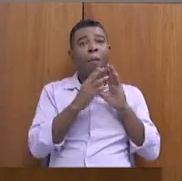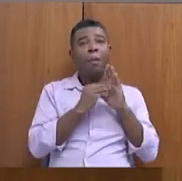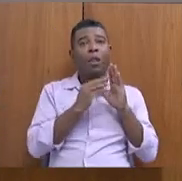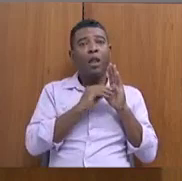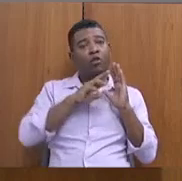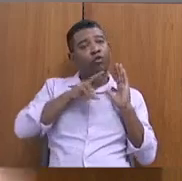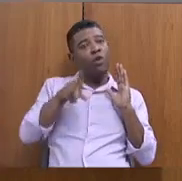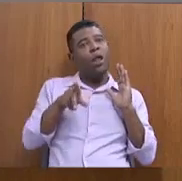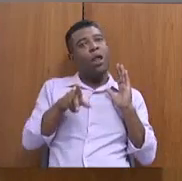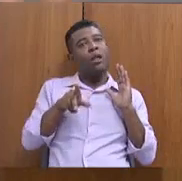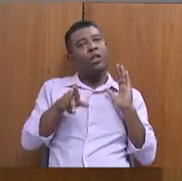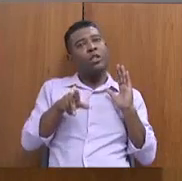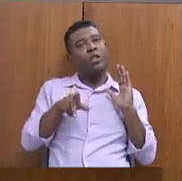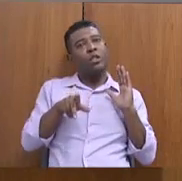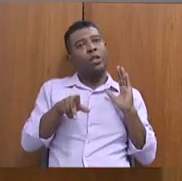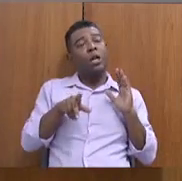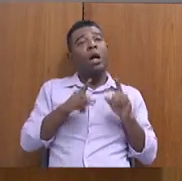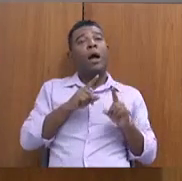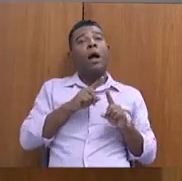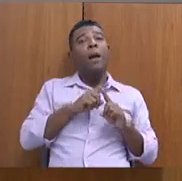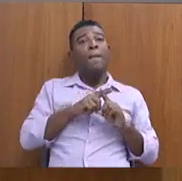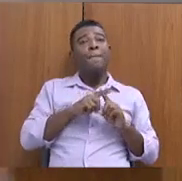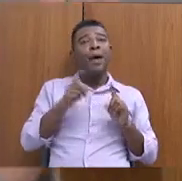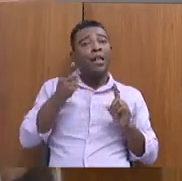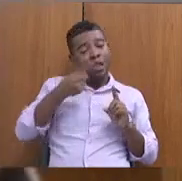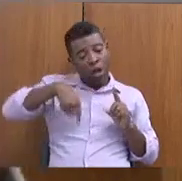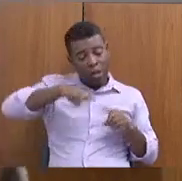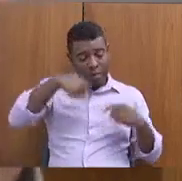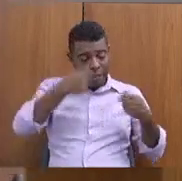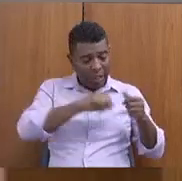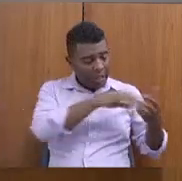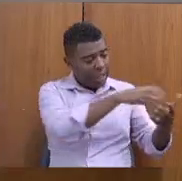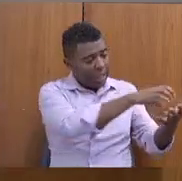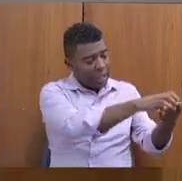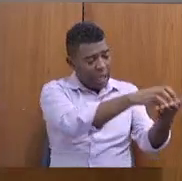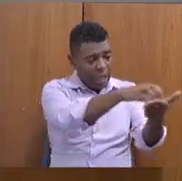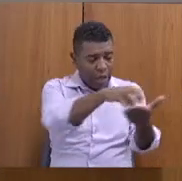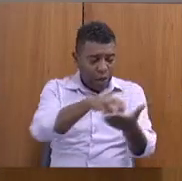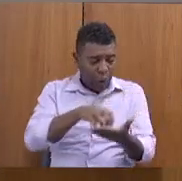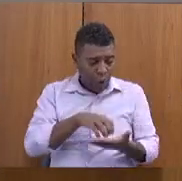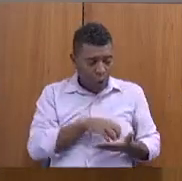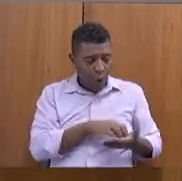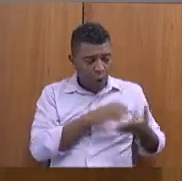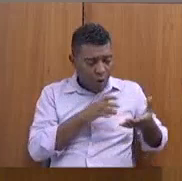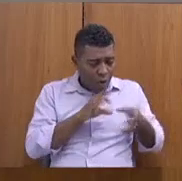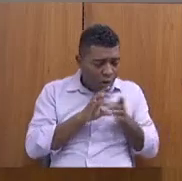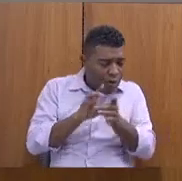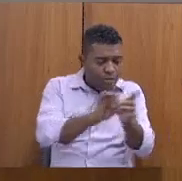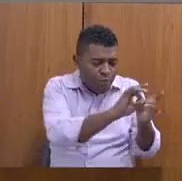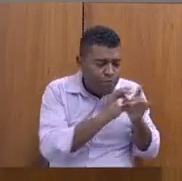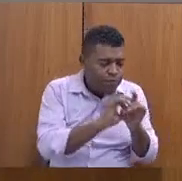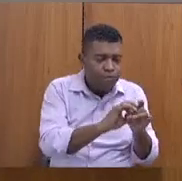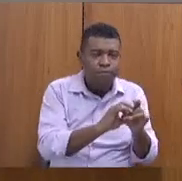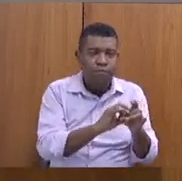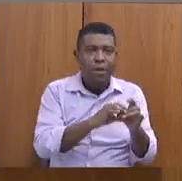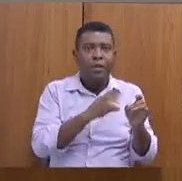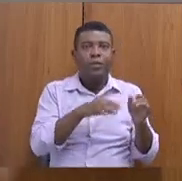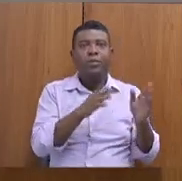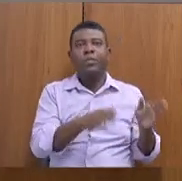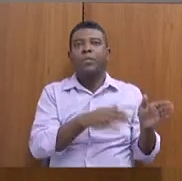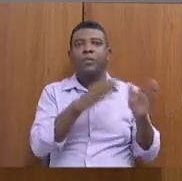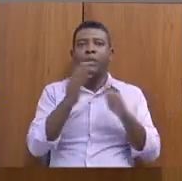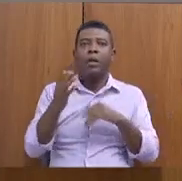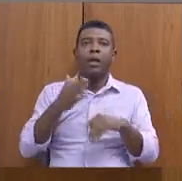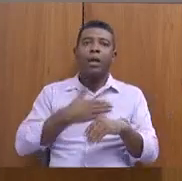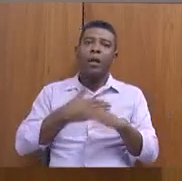assim nós temos que trabalhar intersetorialmente, porque os públicos são os mesmos. Quanto Minha Casa Minha Vida, a gente já tem, eu não